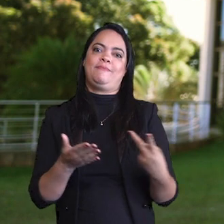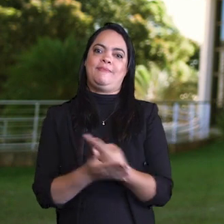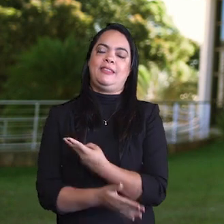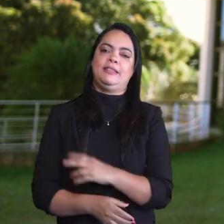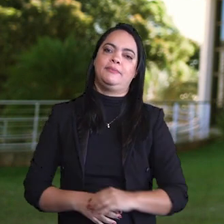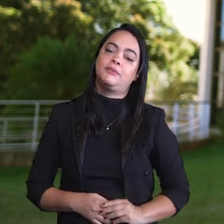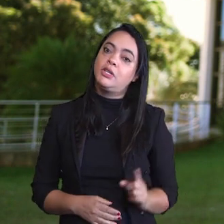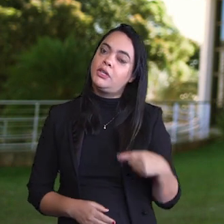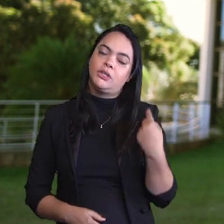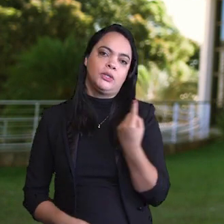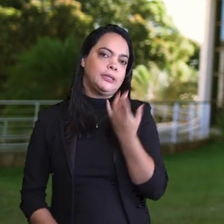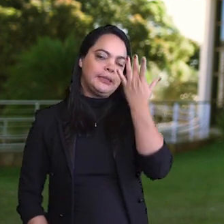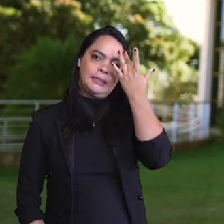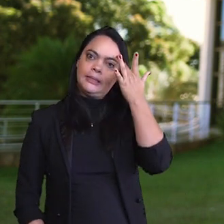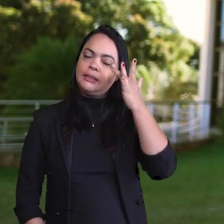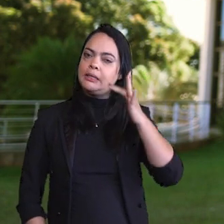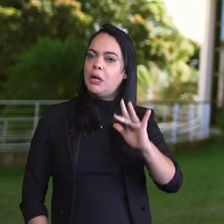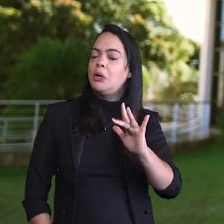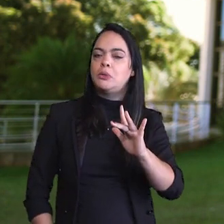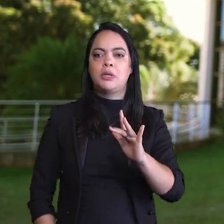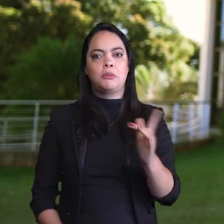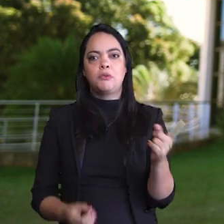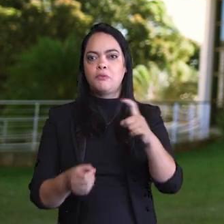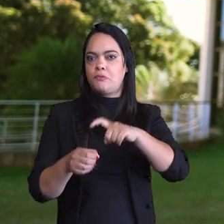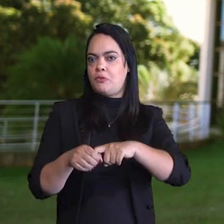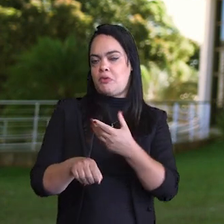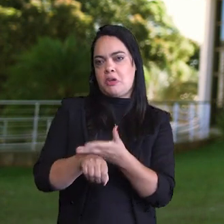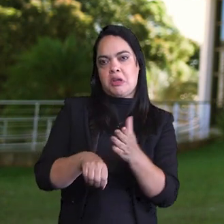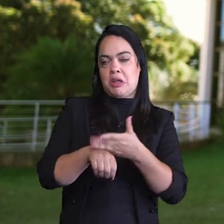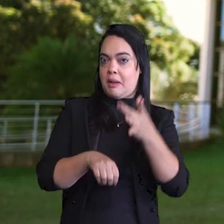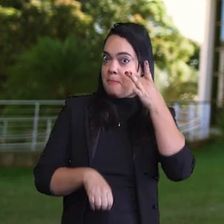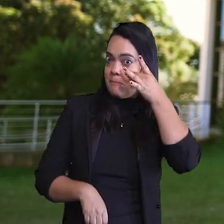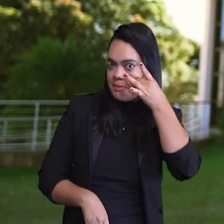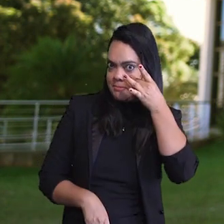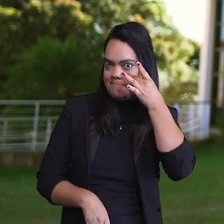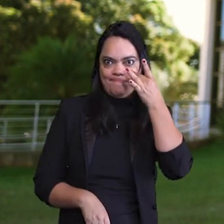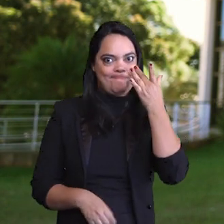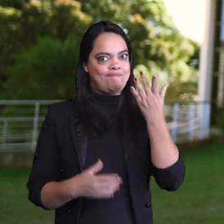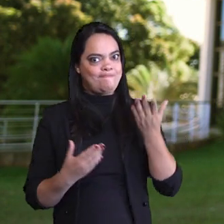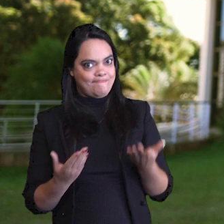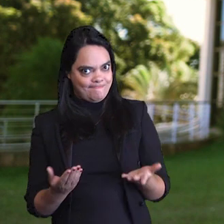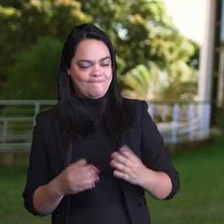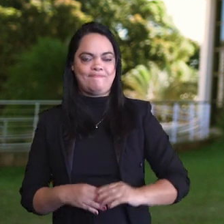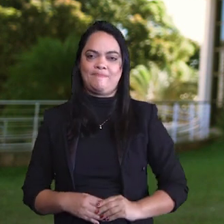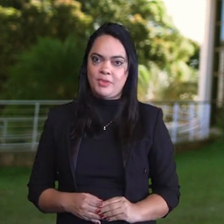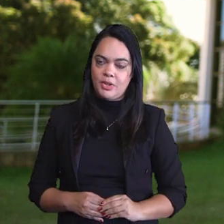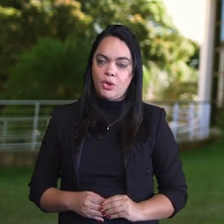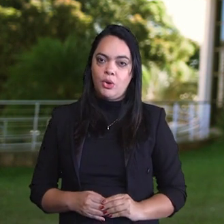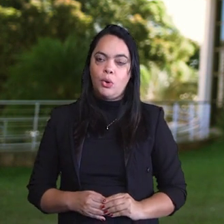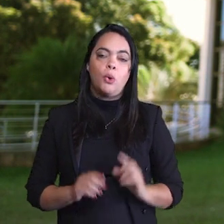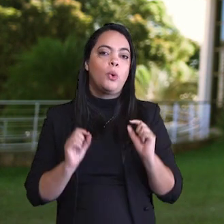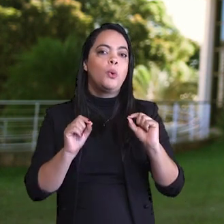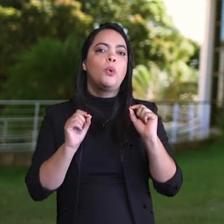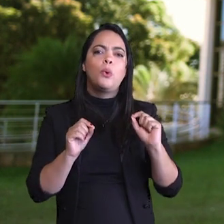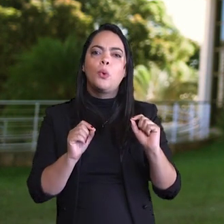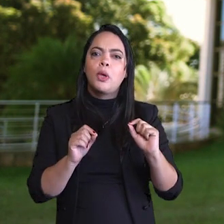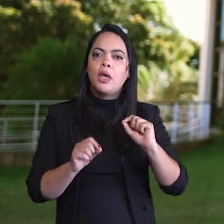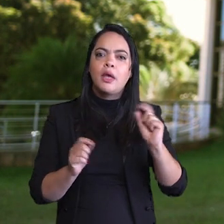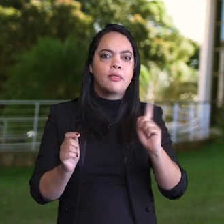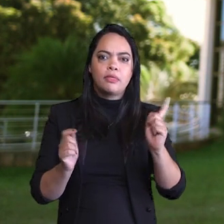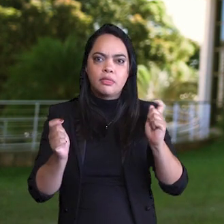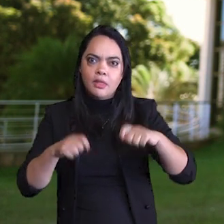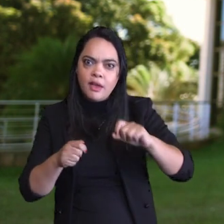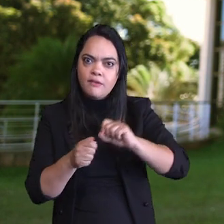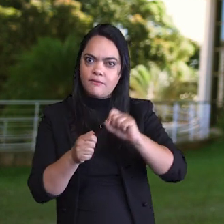possível. Não sabemos quando retornaremos às nossas atividades presenciais. Aquilo que não for possível realizar